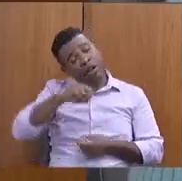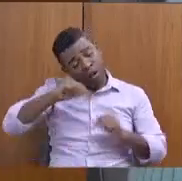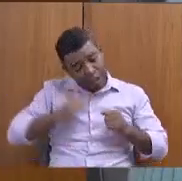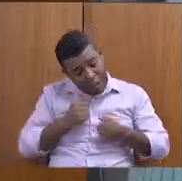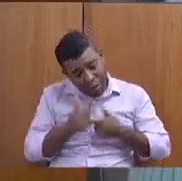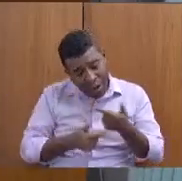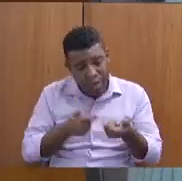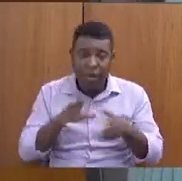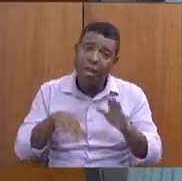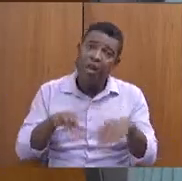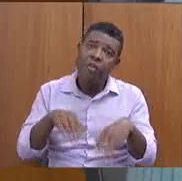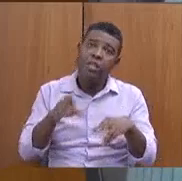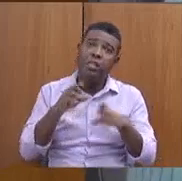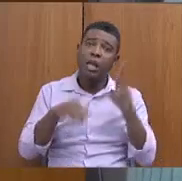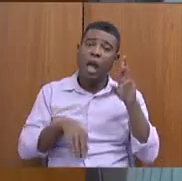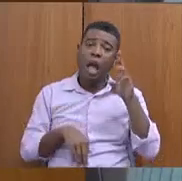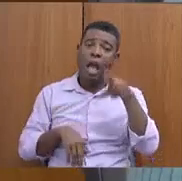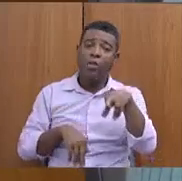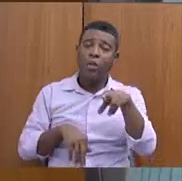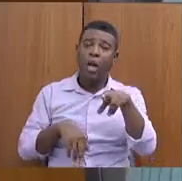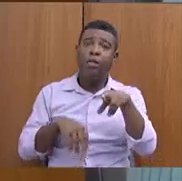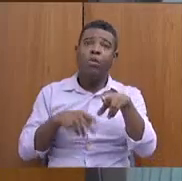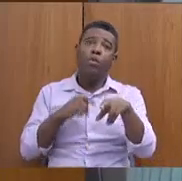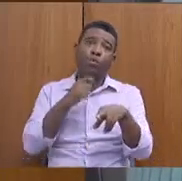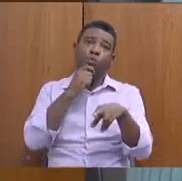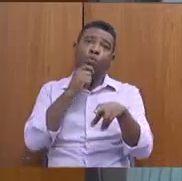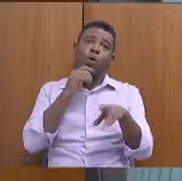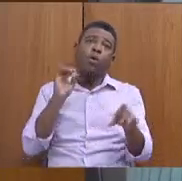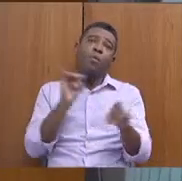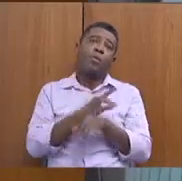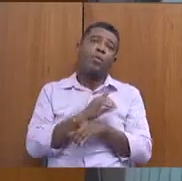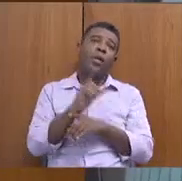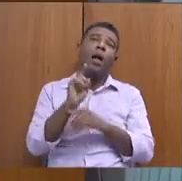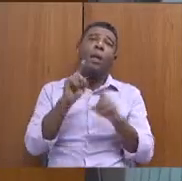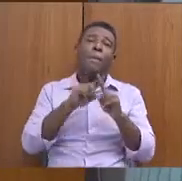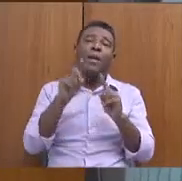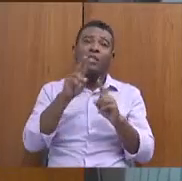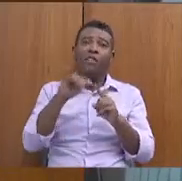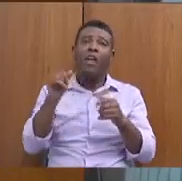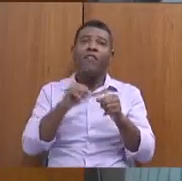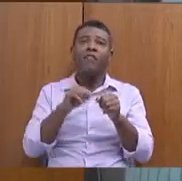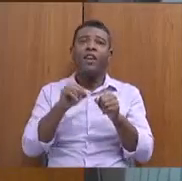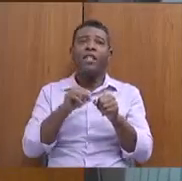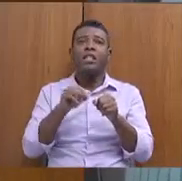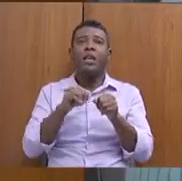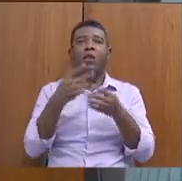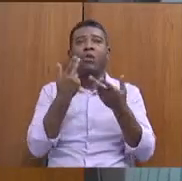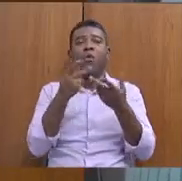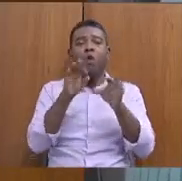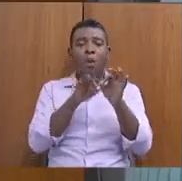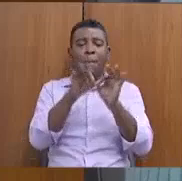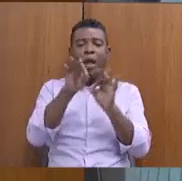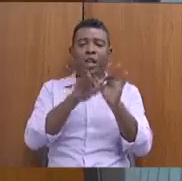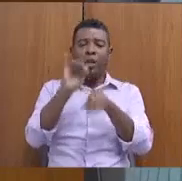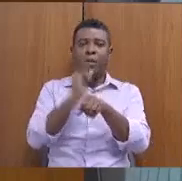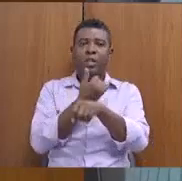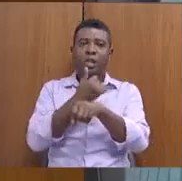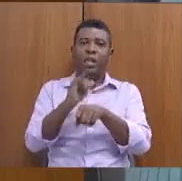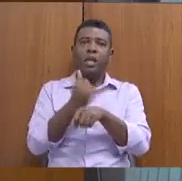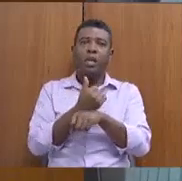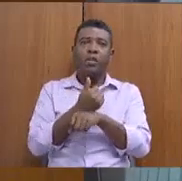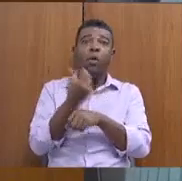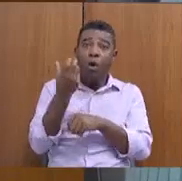ainda não apareceram, mas eu também vamos fazer um planejamento estratégico daquela região para o IDN estar mais focado. e esse leite pela vida,